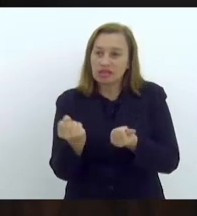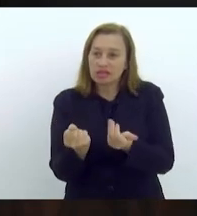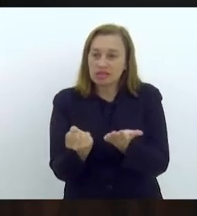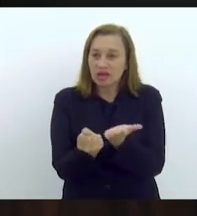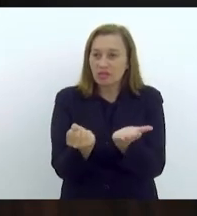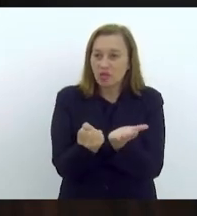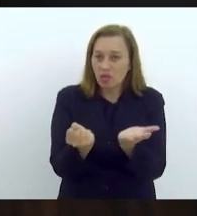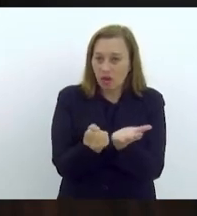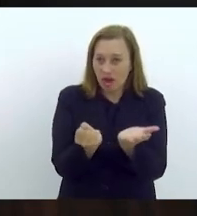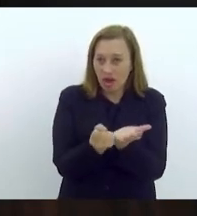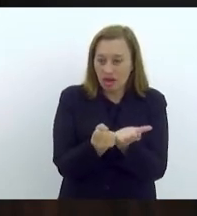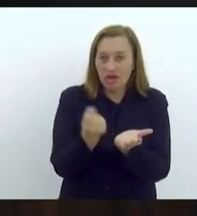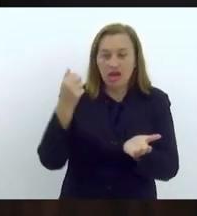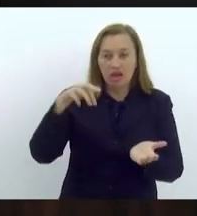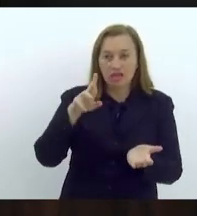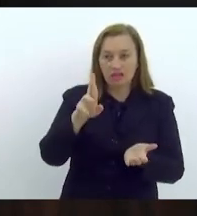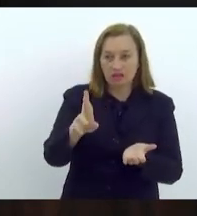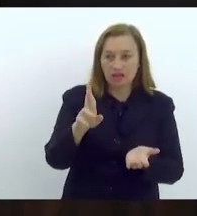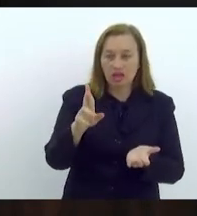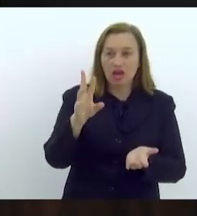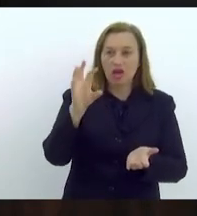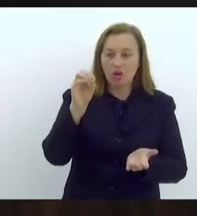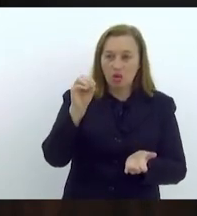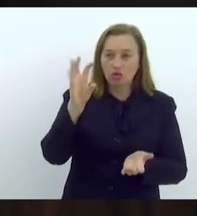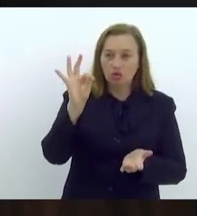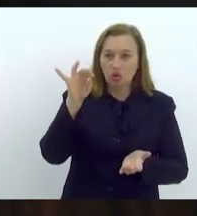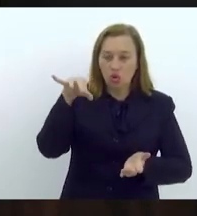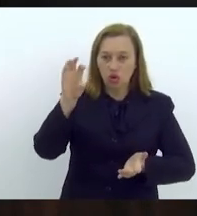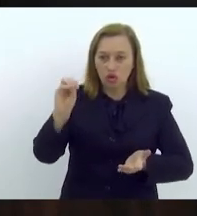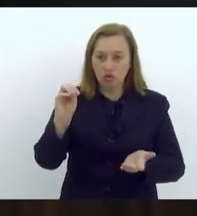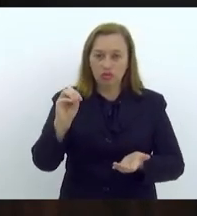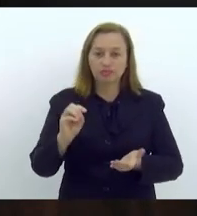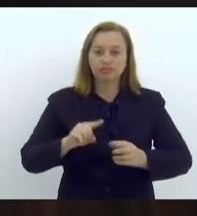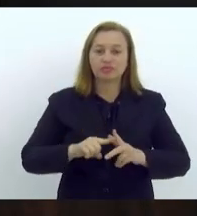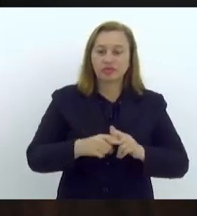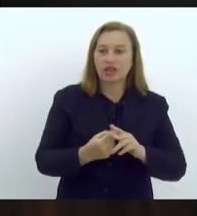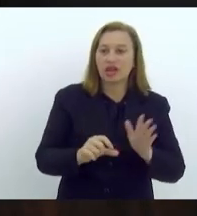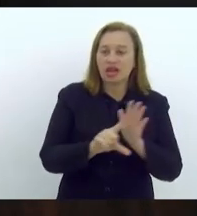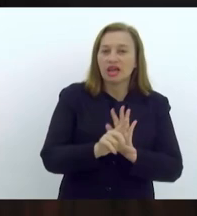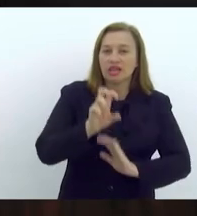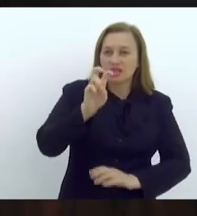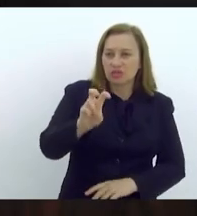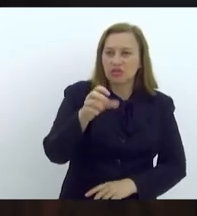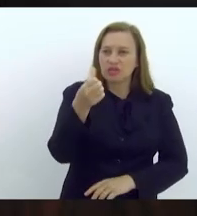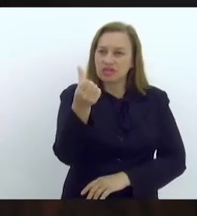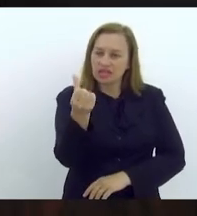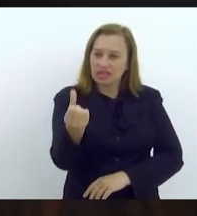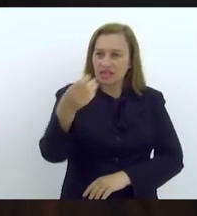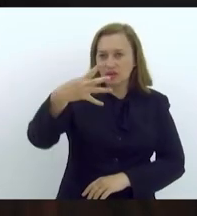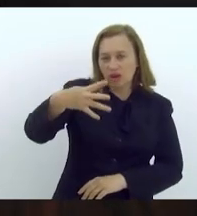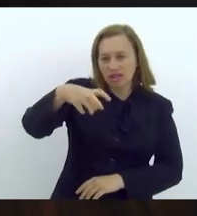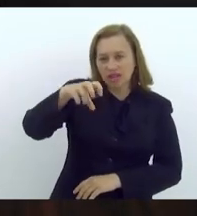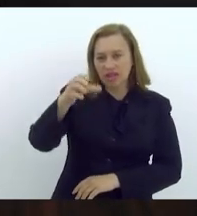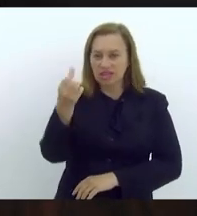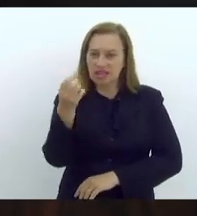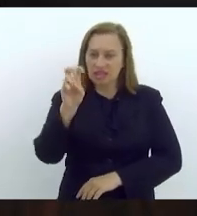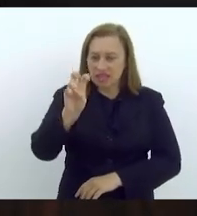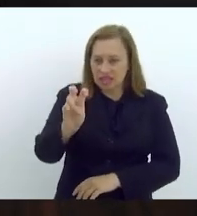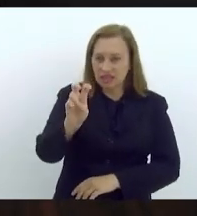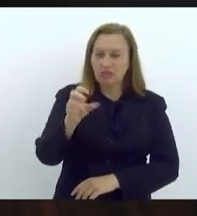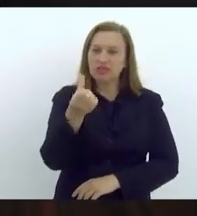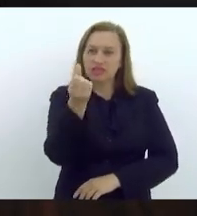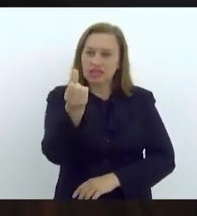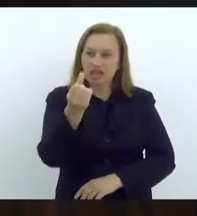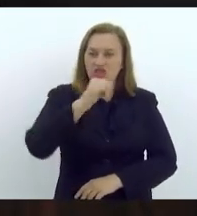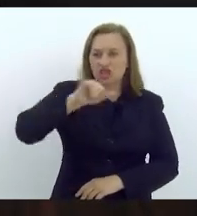Rosenberg Reis, Fábio Silva e Ottoni de Paula Pai, que altera a lei número 5.645 de 6 de janeiro de 2010,